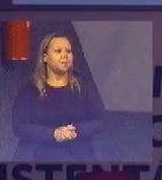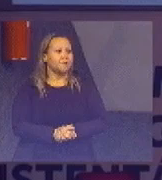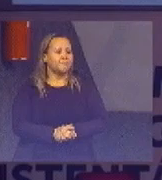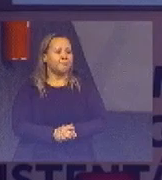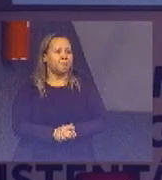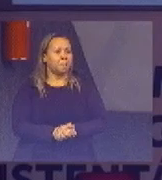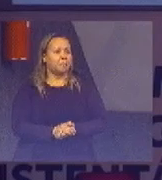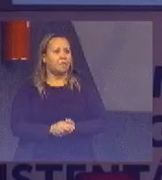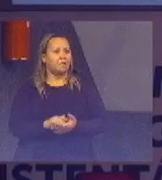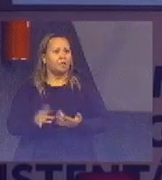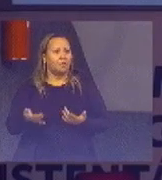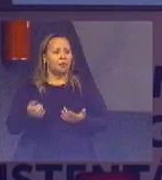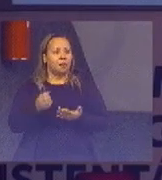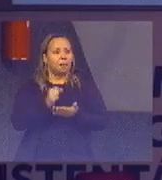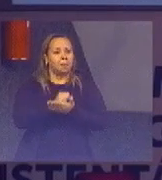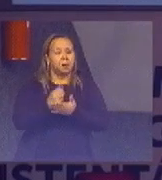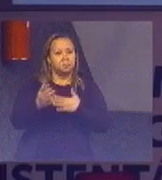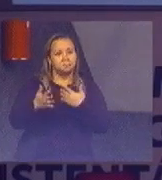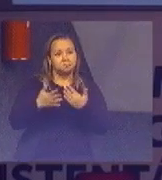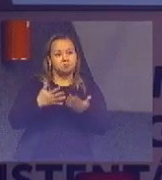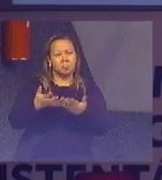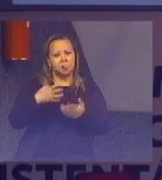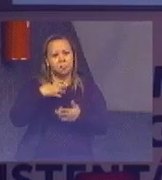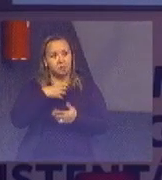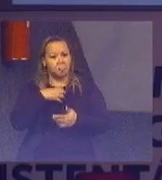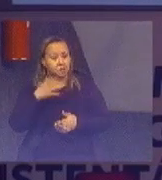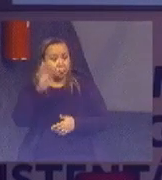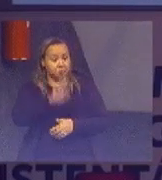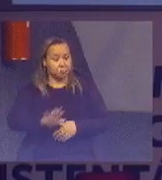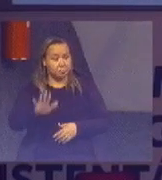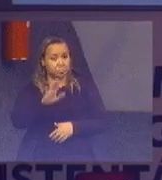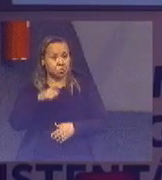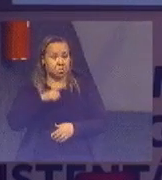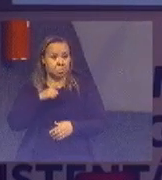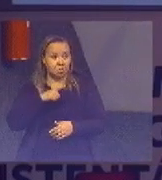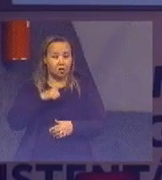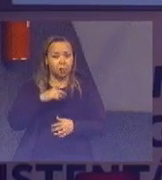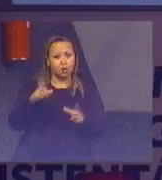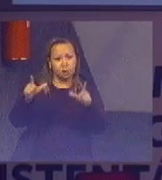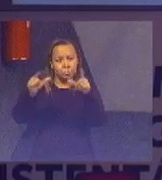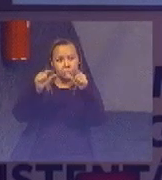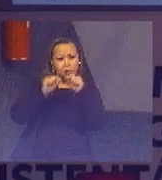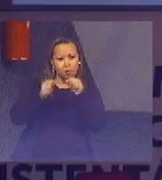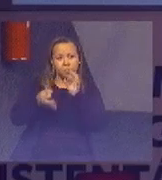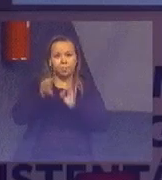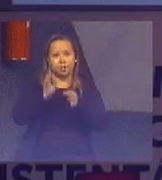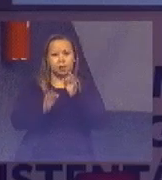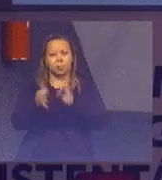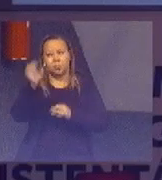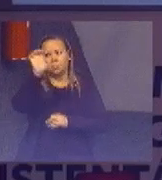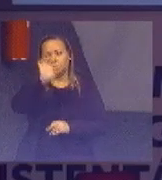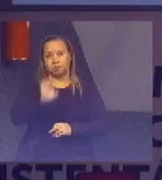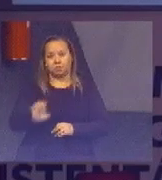Mas, de toda forma, no geral, gente tem uma redução, mas muito impactada pela justiça estadual, como sempre.